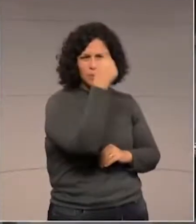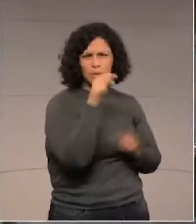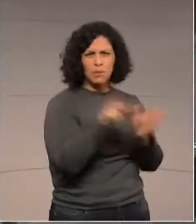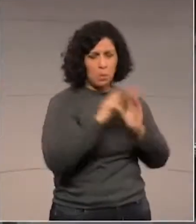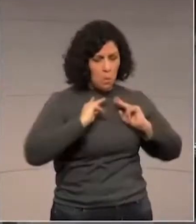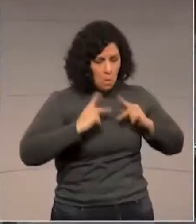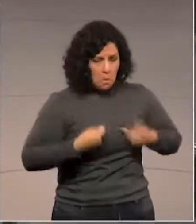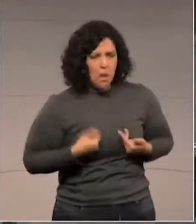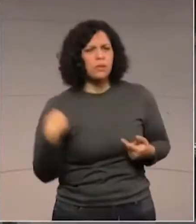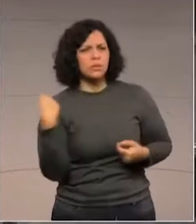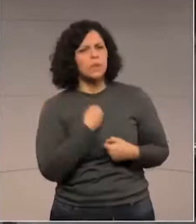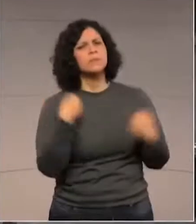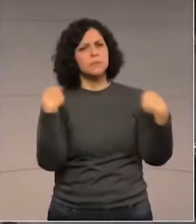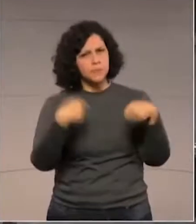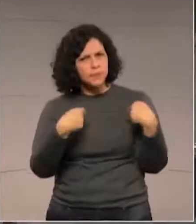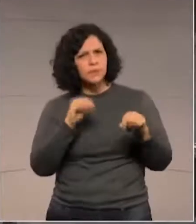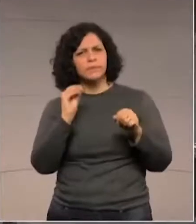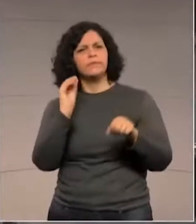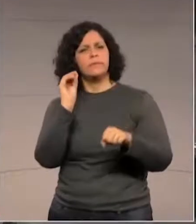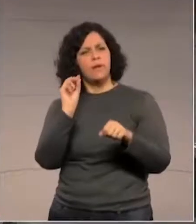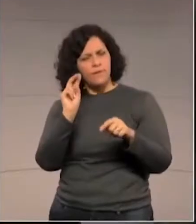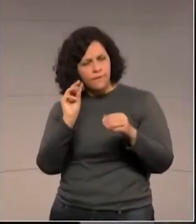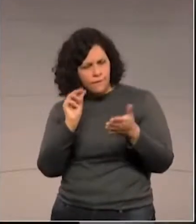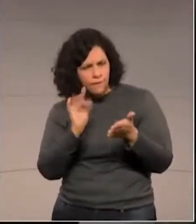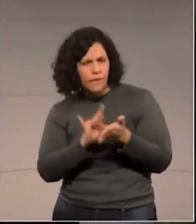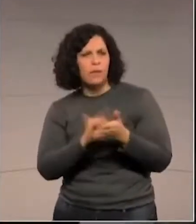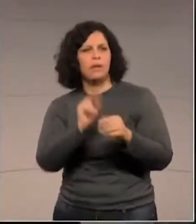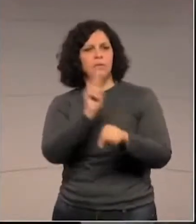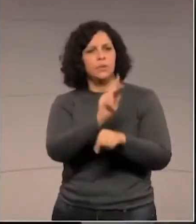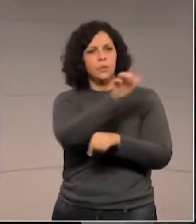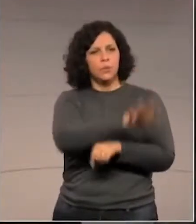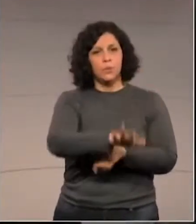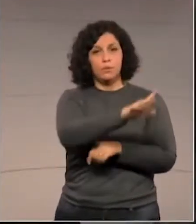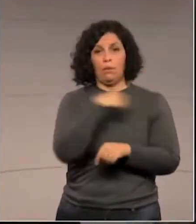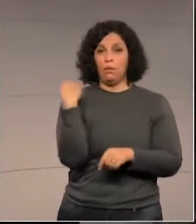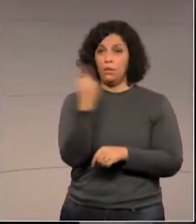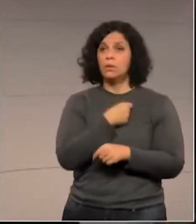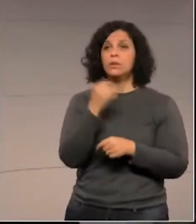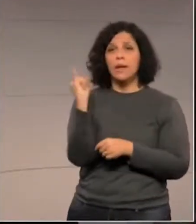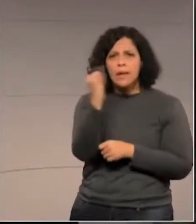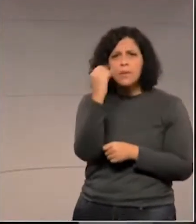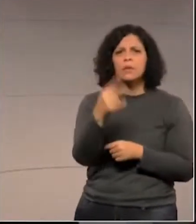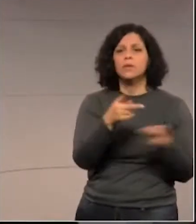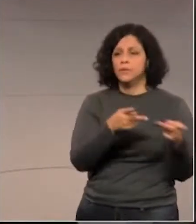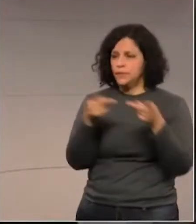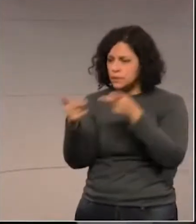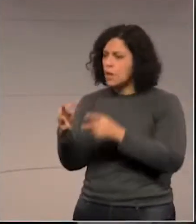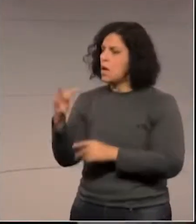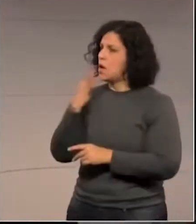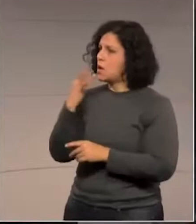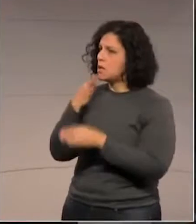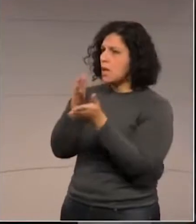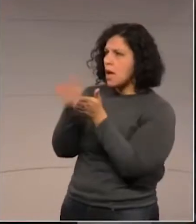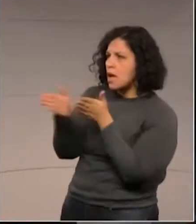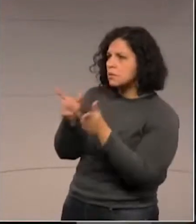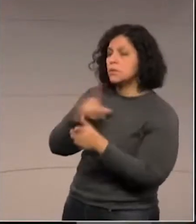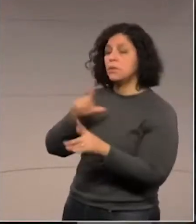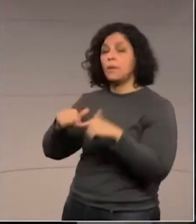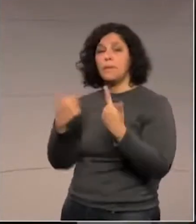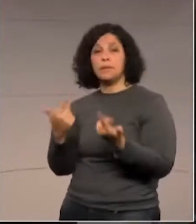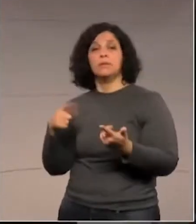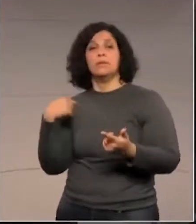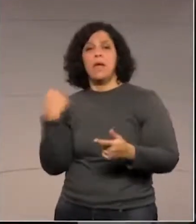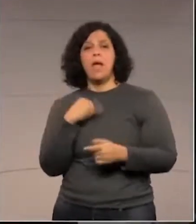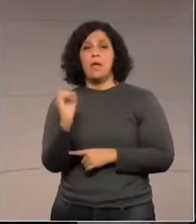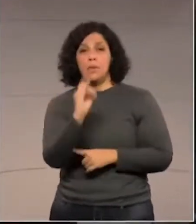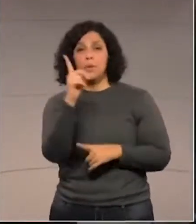que precisa realmente ser preservada. E é importante a gente visitar, conhecer, ter acesso, mas ao mesmo tempo